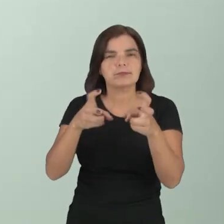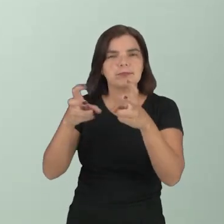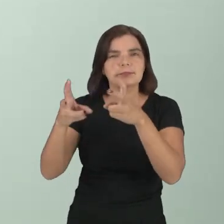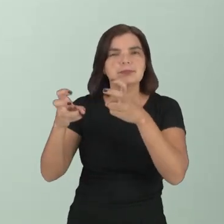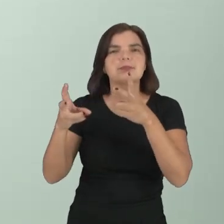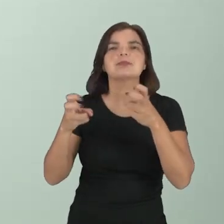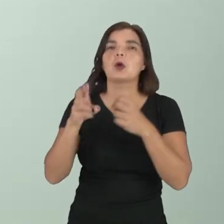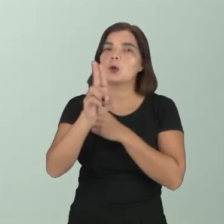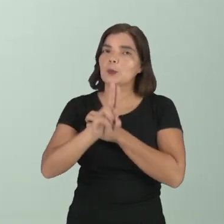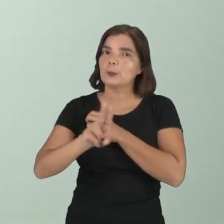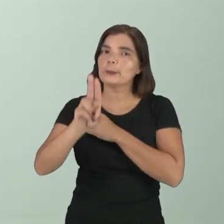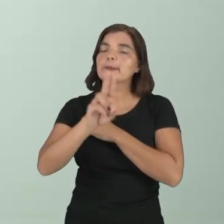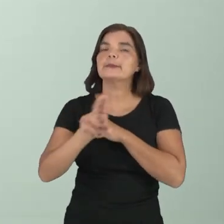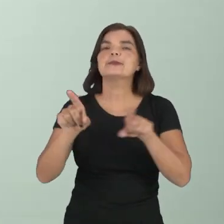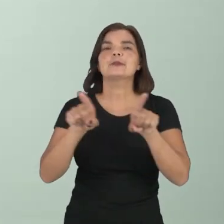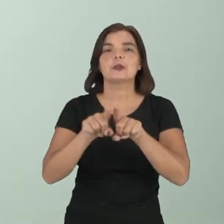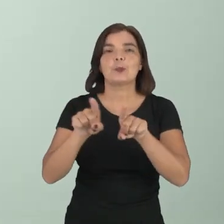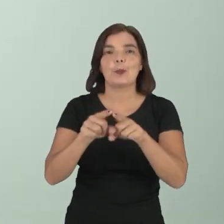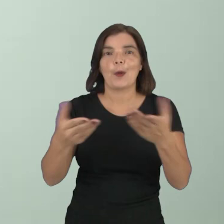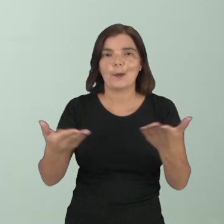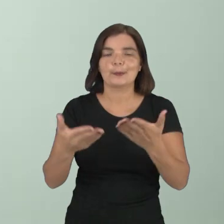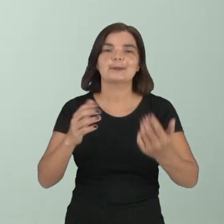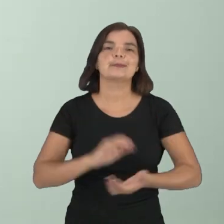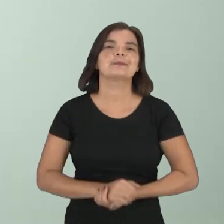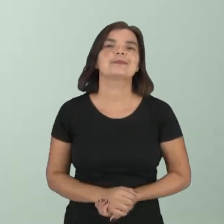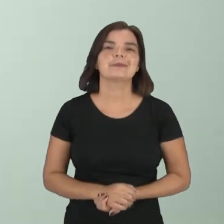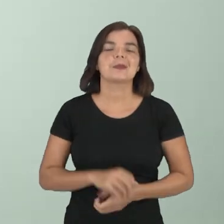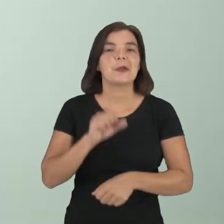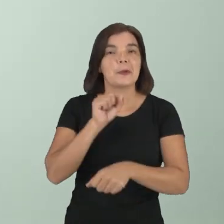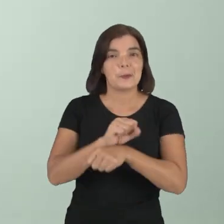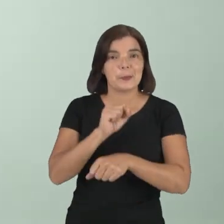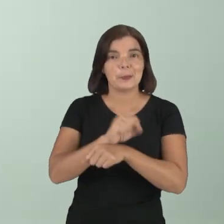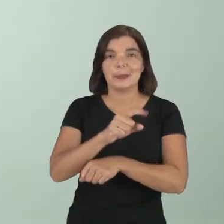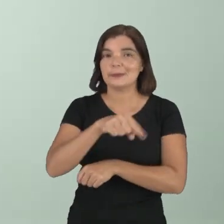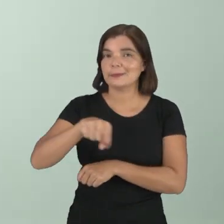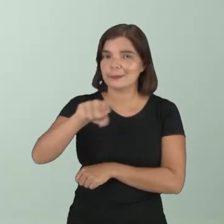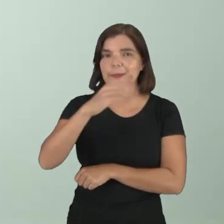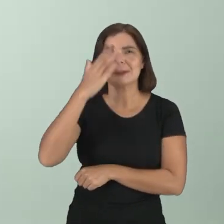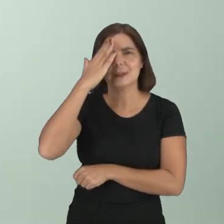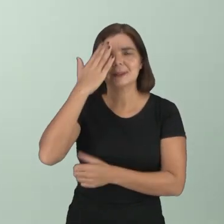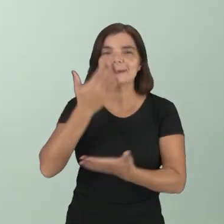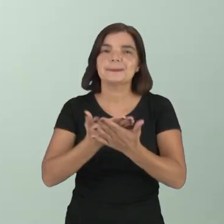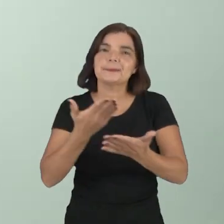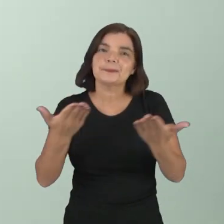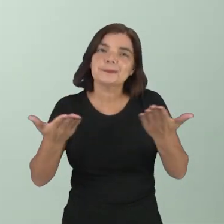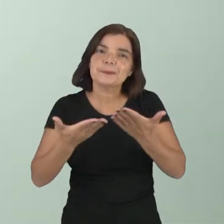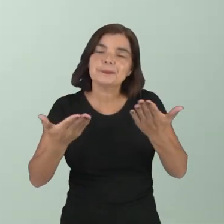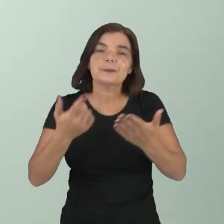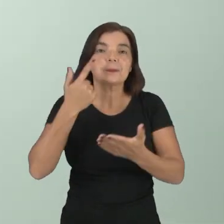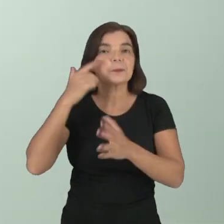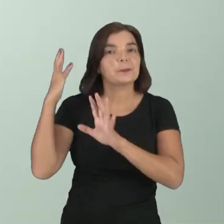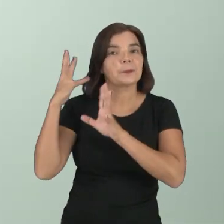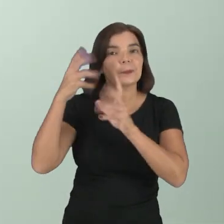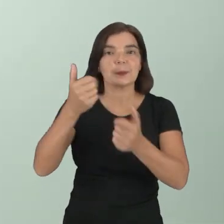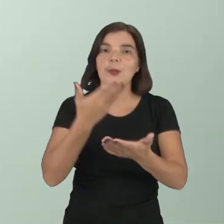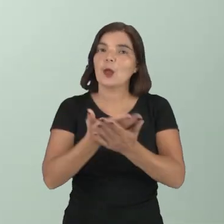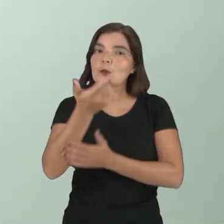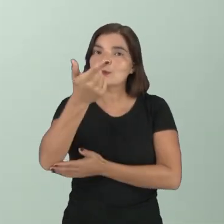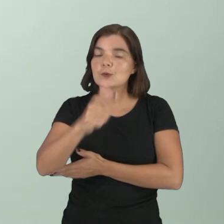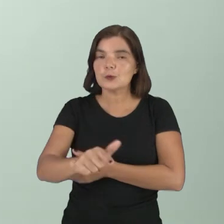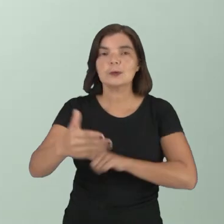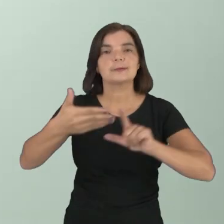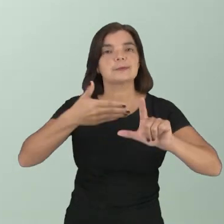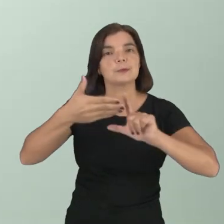explorados, muito utilizados, hoje em dia. Espero que tenham entendido a aula de hoje. Para rever essa aula